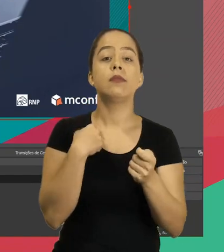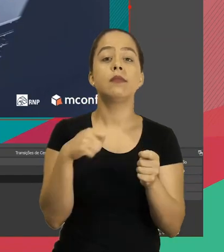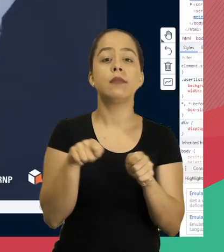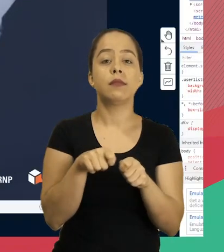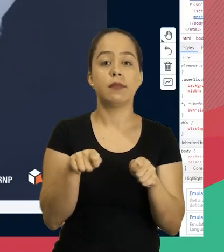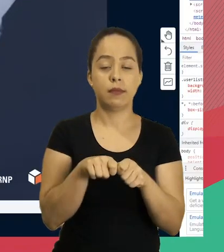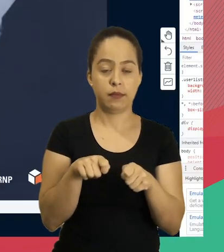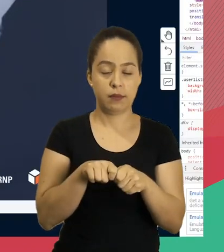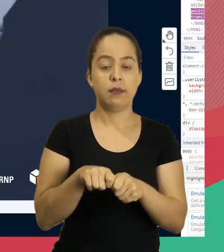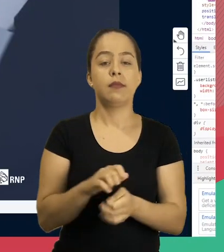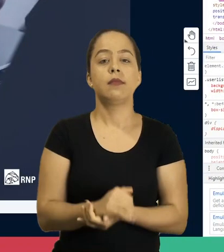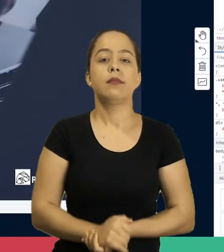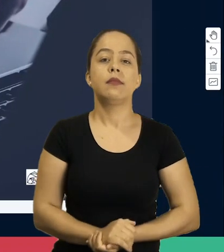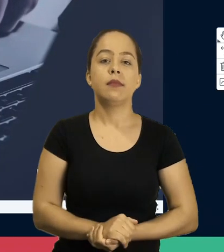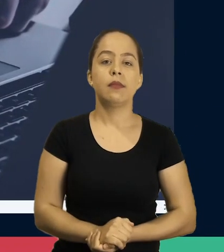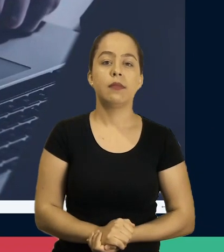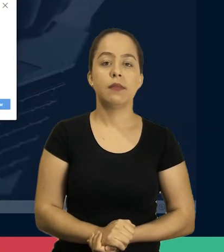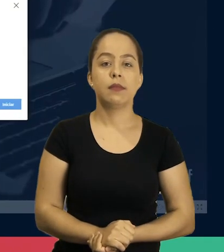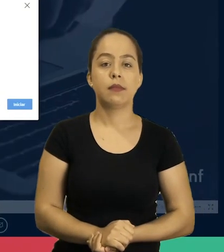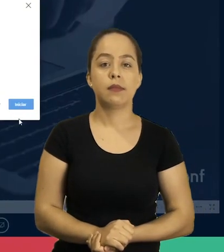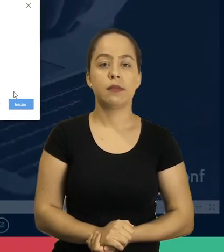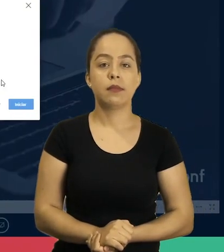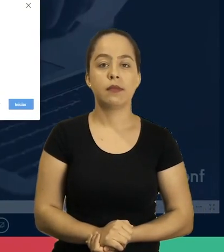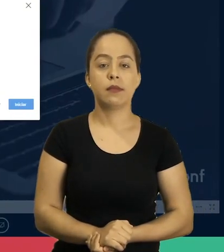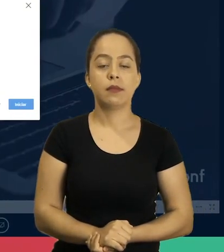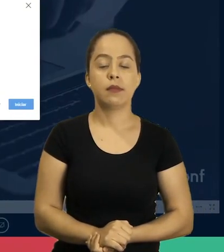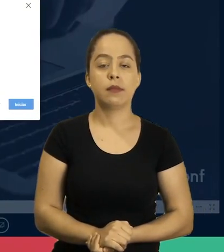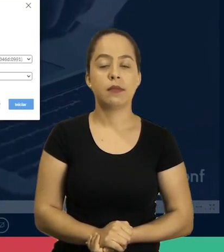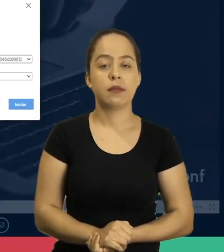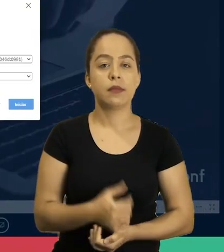E está ótimo. Deixa eu voltar aqui com a webcam para a gente ver.